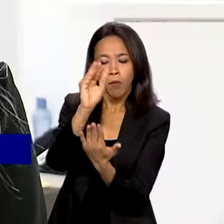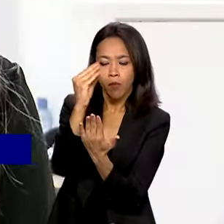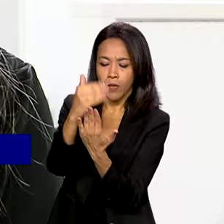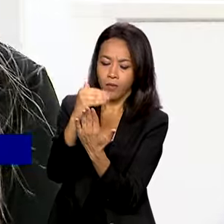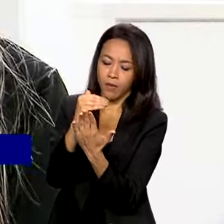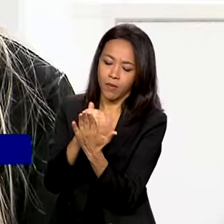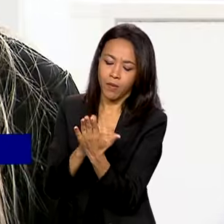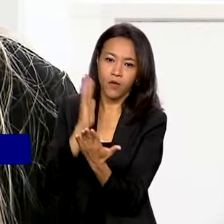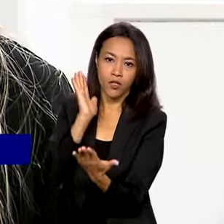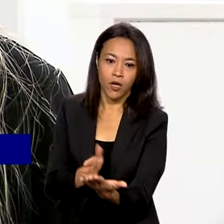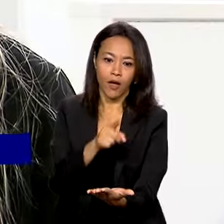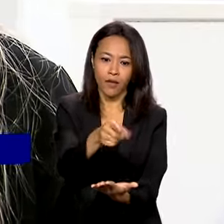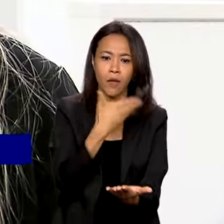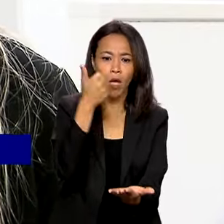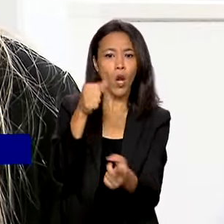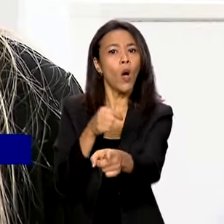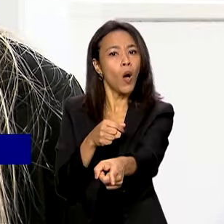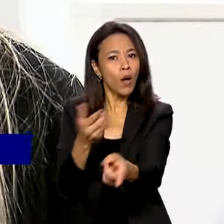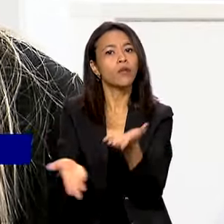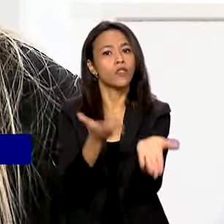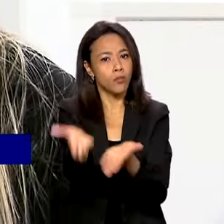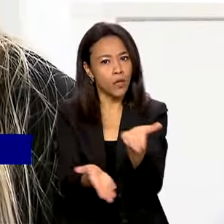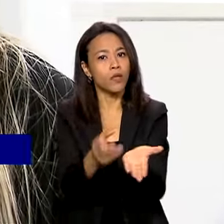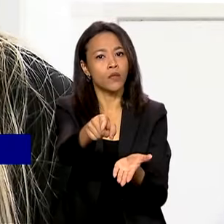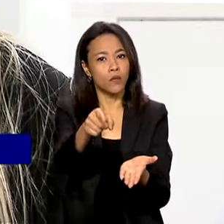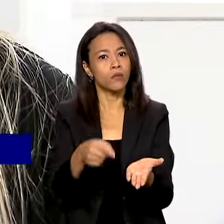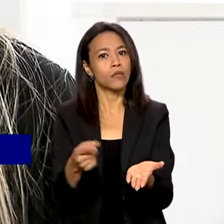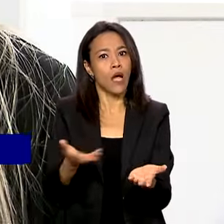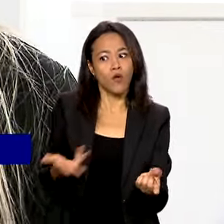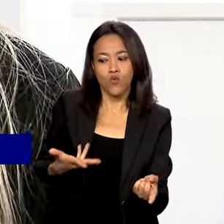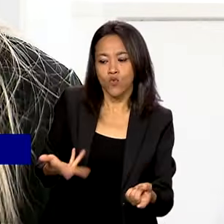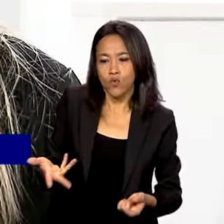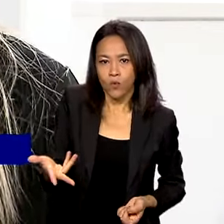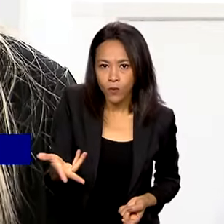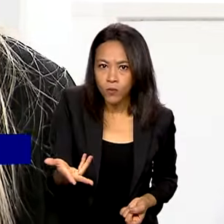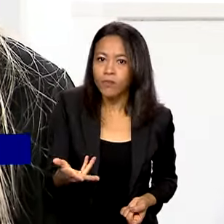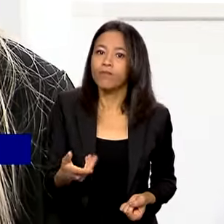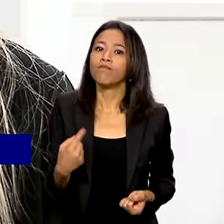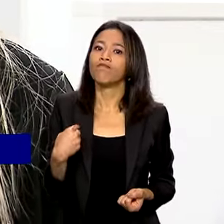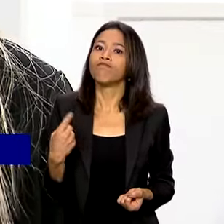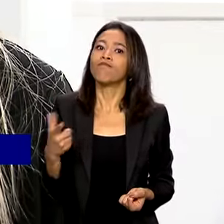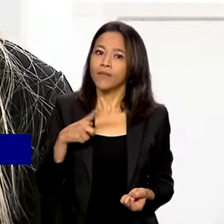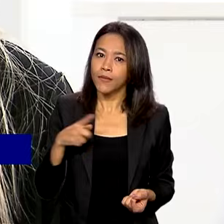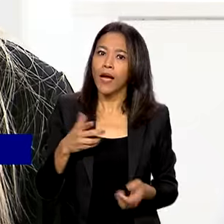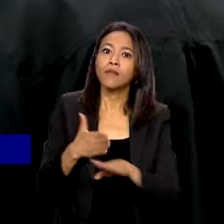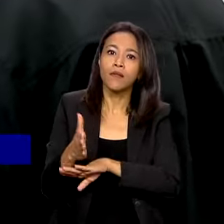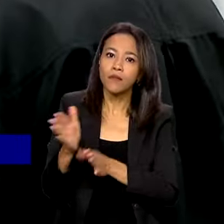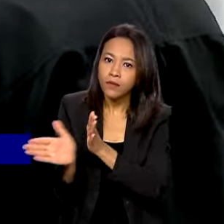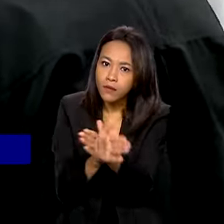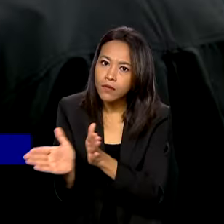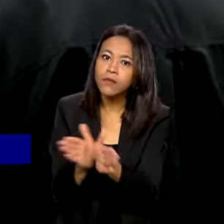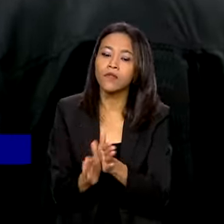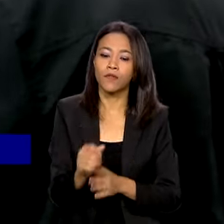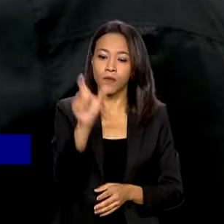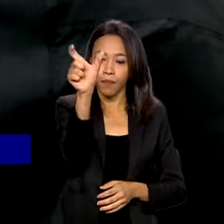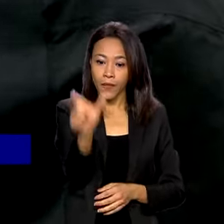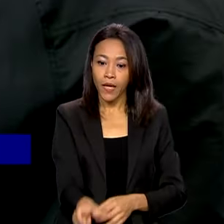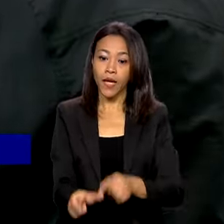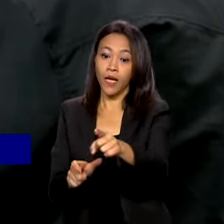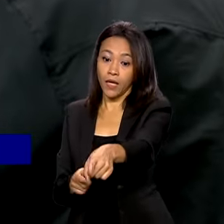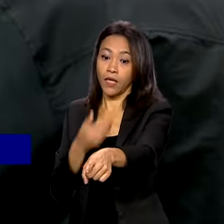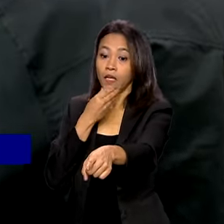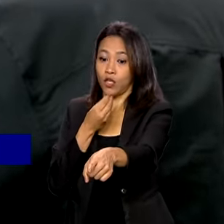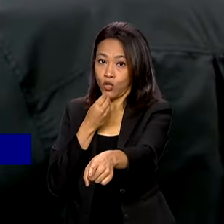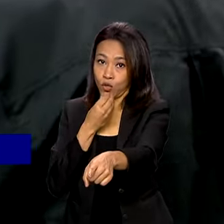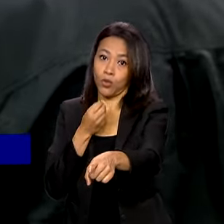O atendimento está muito melhor. Ele está mais célebre, ele está inclusivo, ele está acessível. Ronan, além de ser